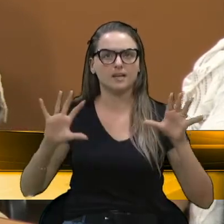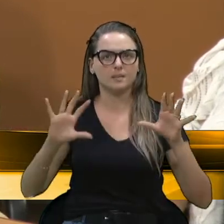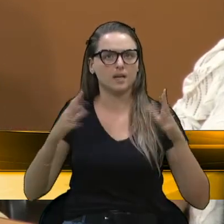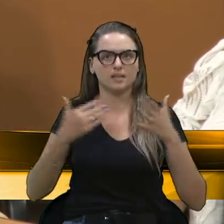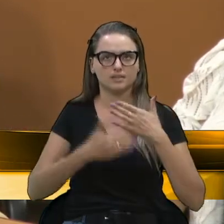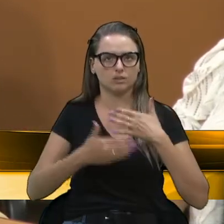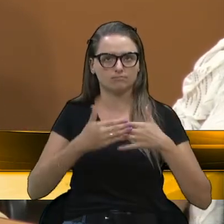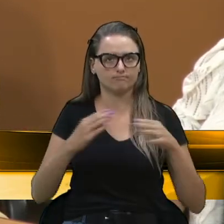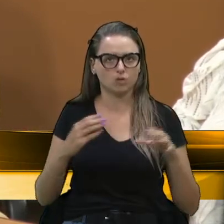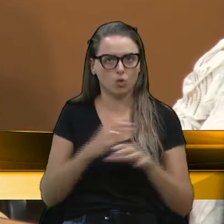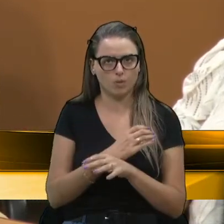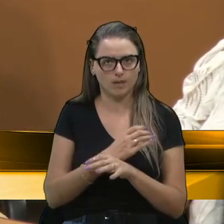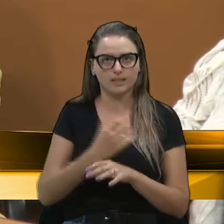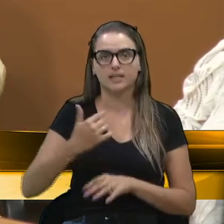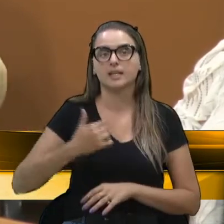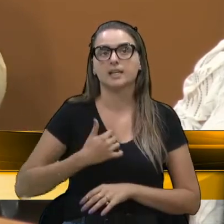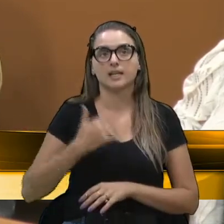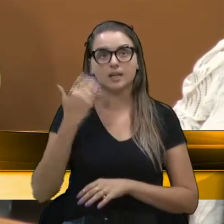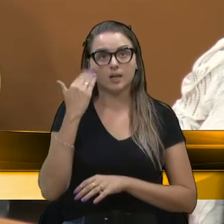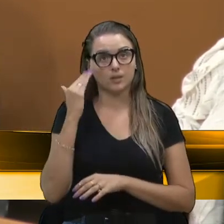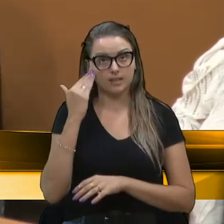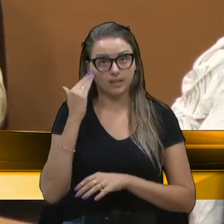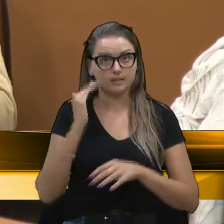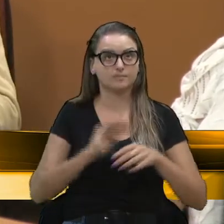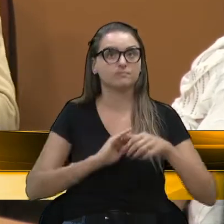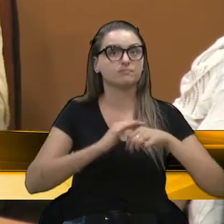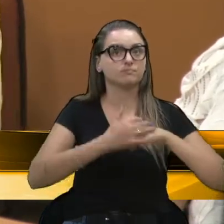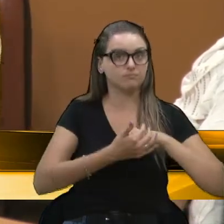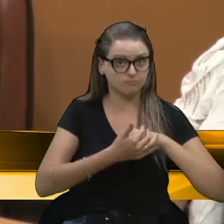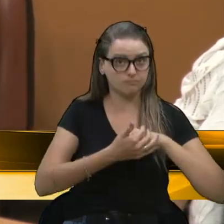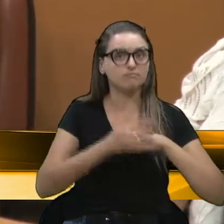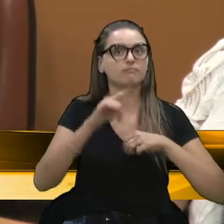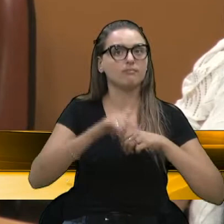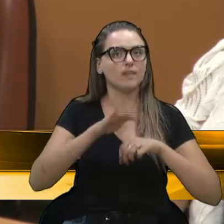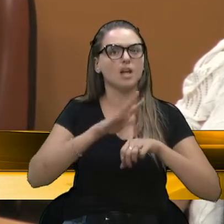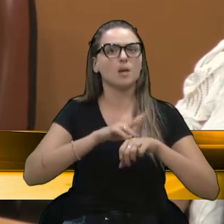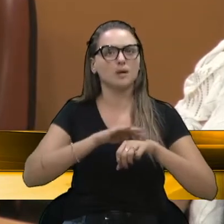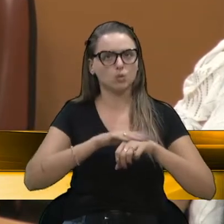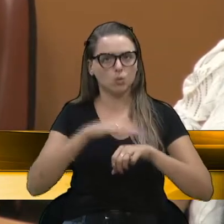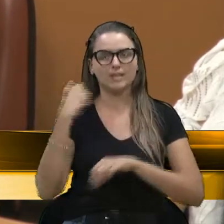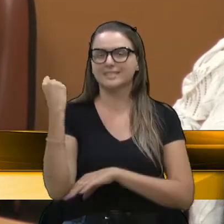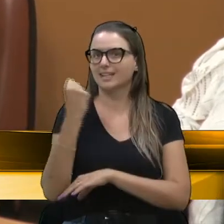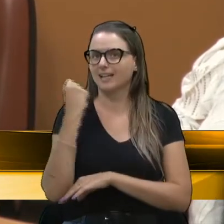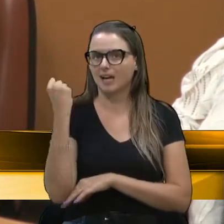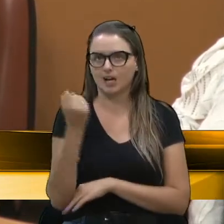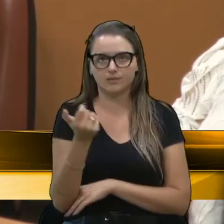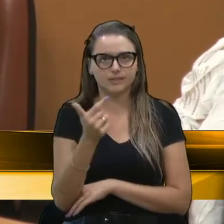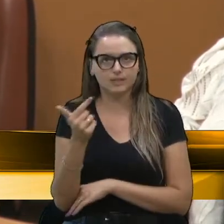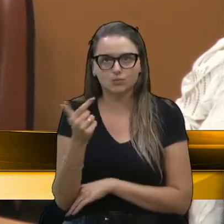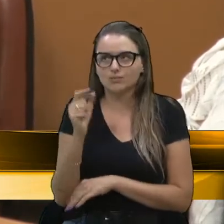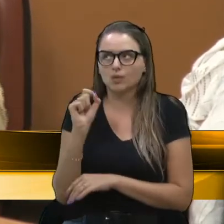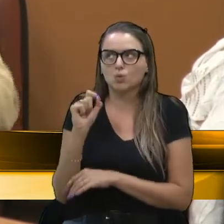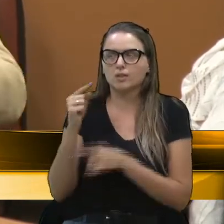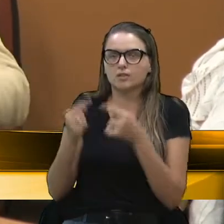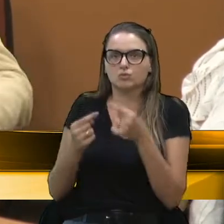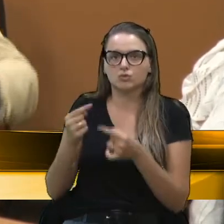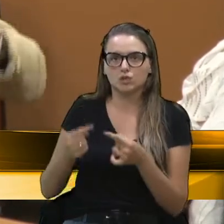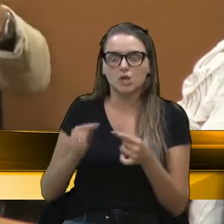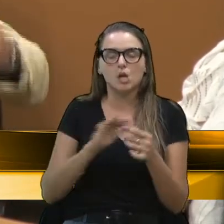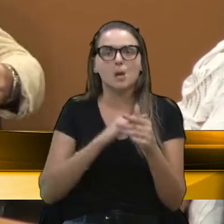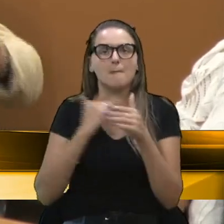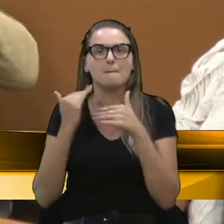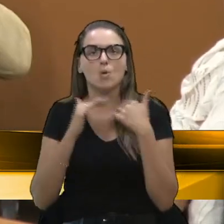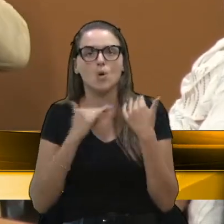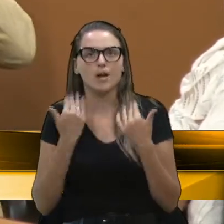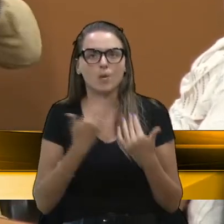Eu entendo que a Covid é uma doença séria, indiscutível. Perdemos amigos e